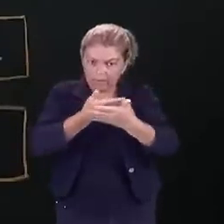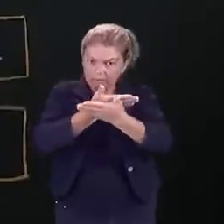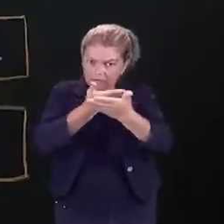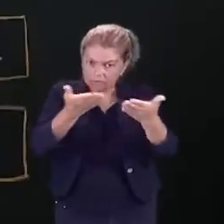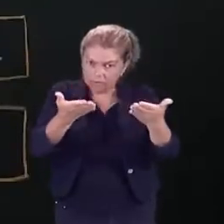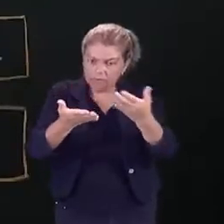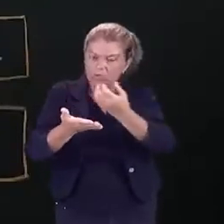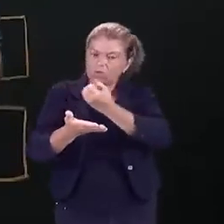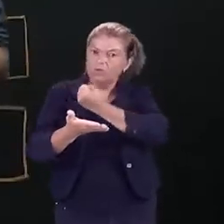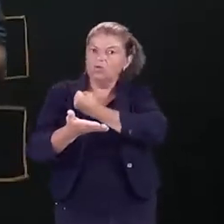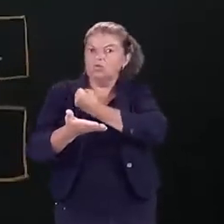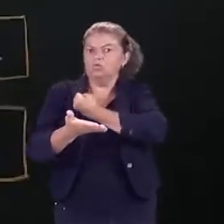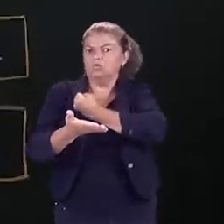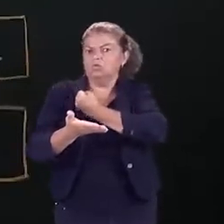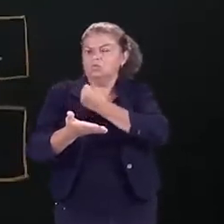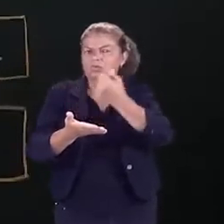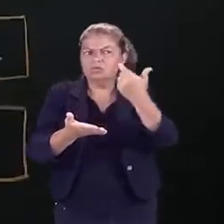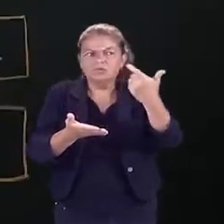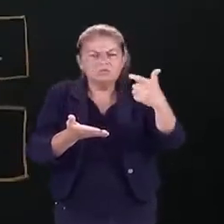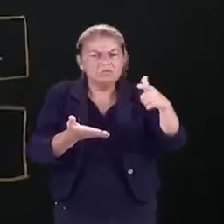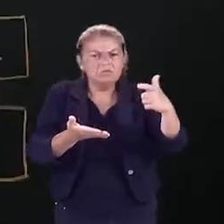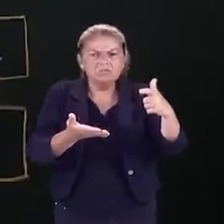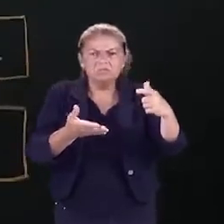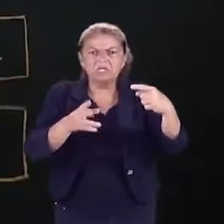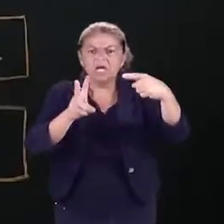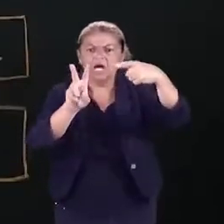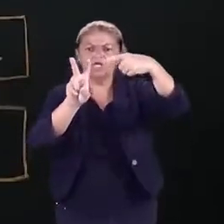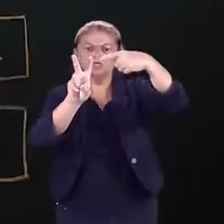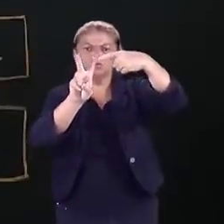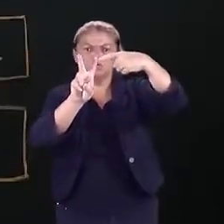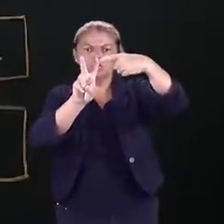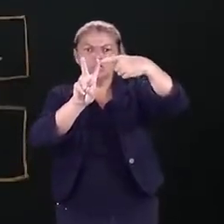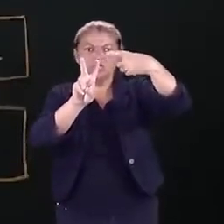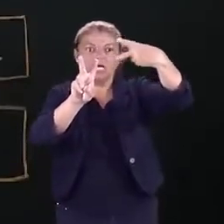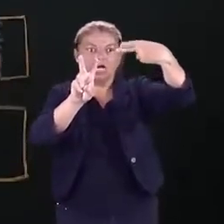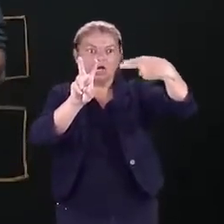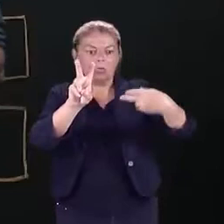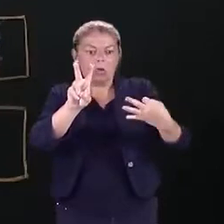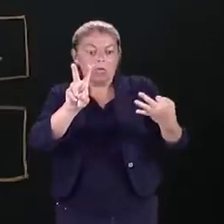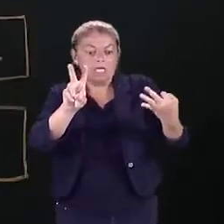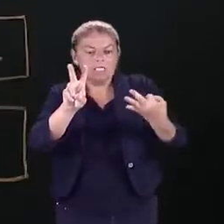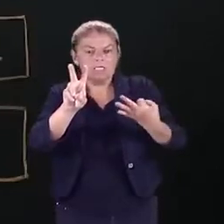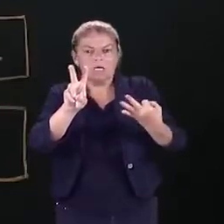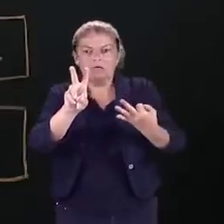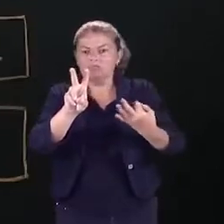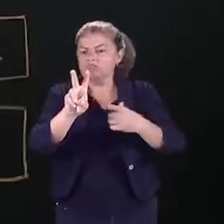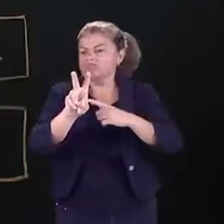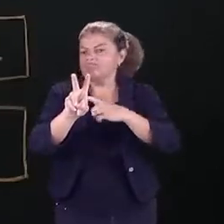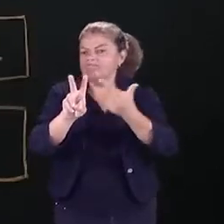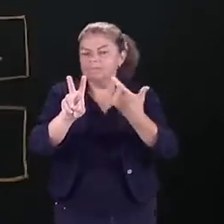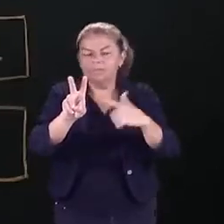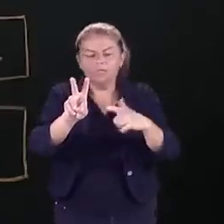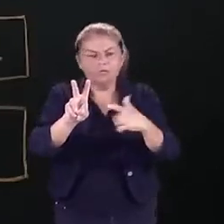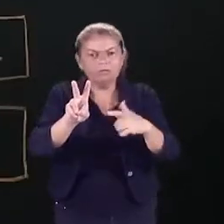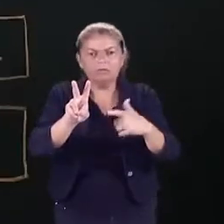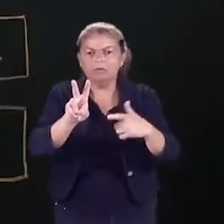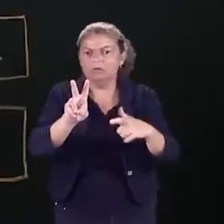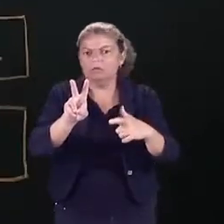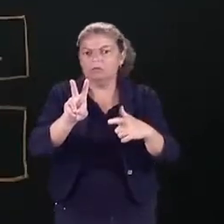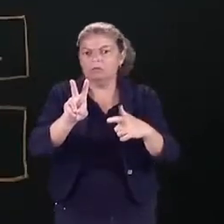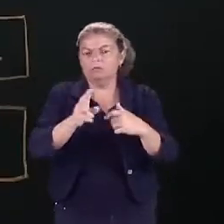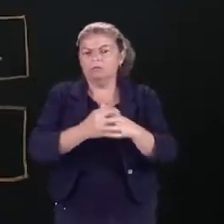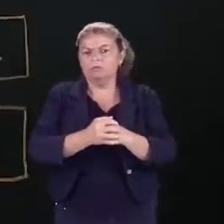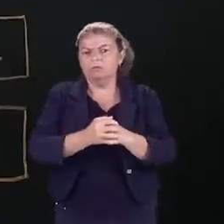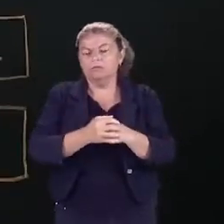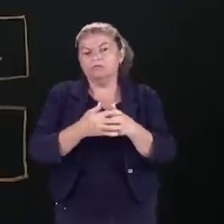um número não possui raiz quadrada exata. Outra coisa é eu dizer para você que um número não tem raiz